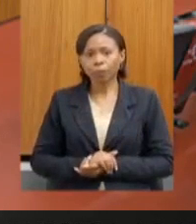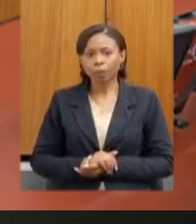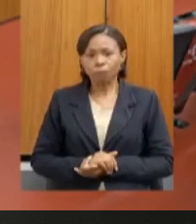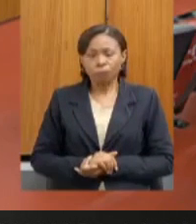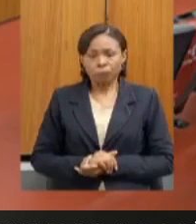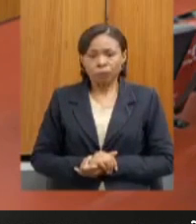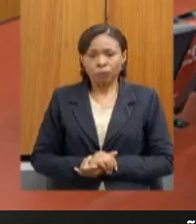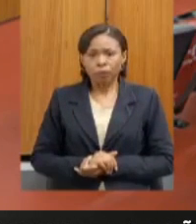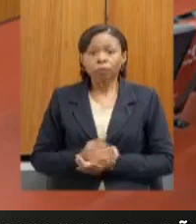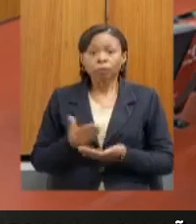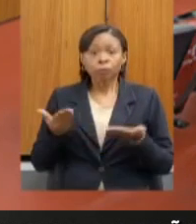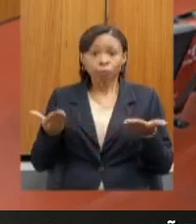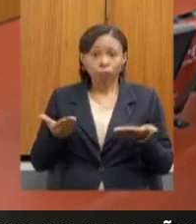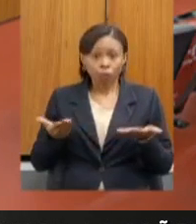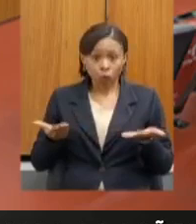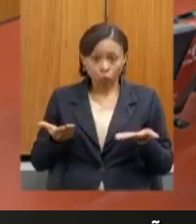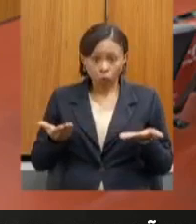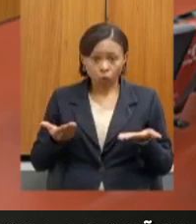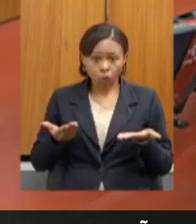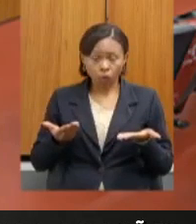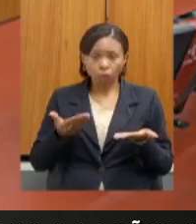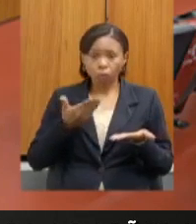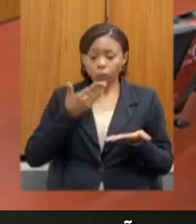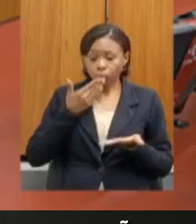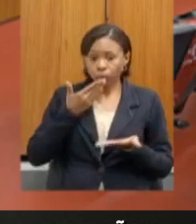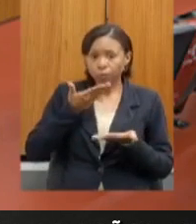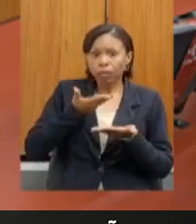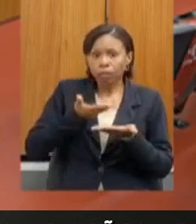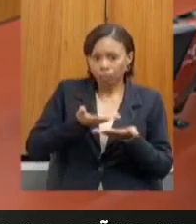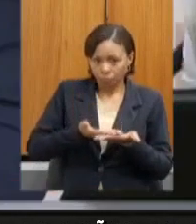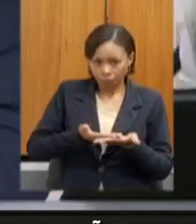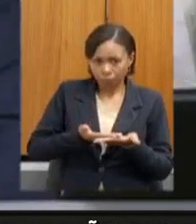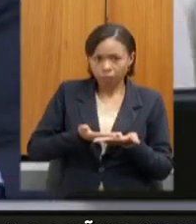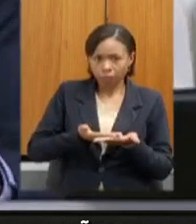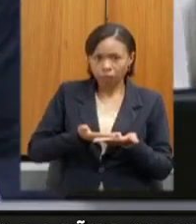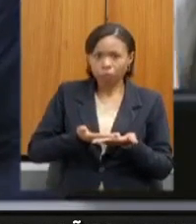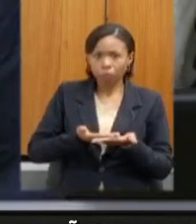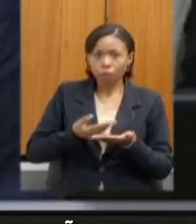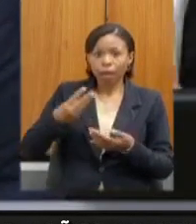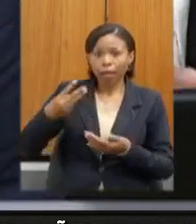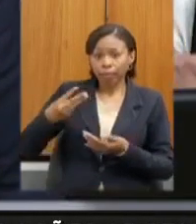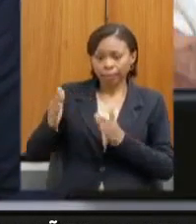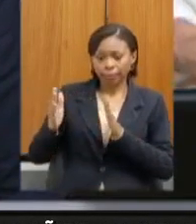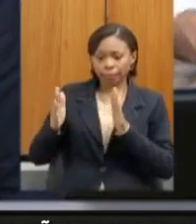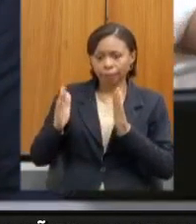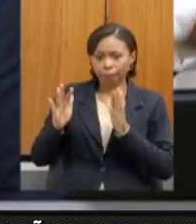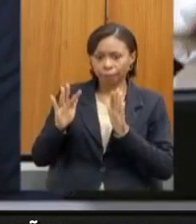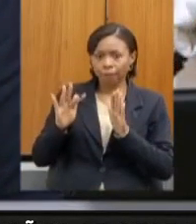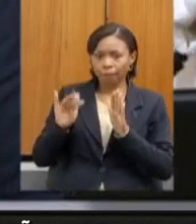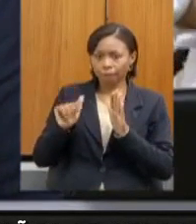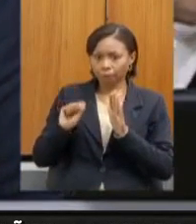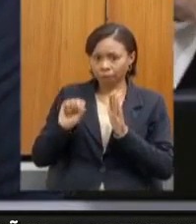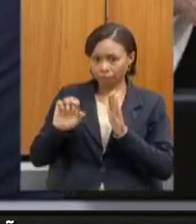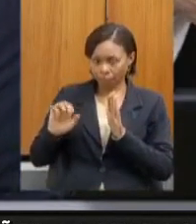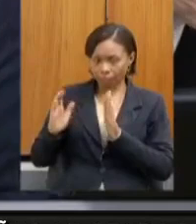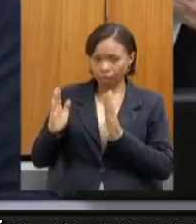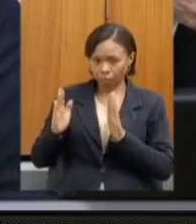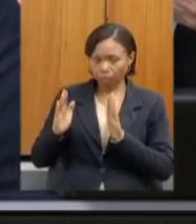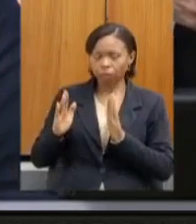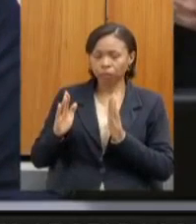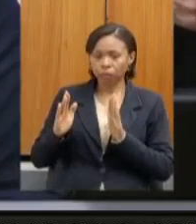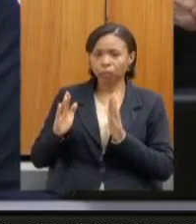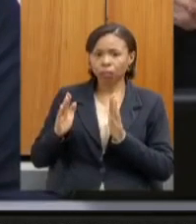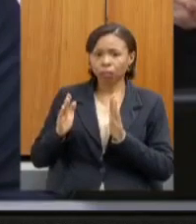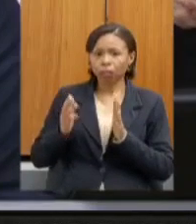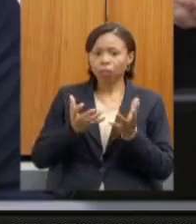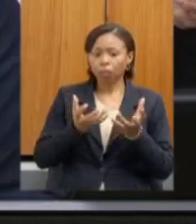colocar agora os requerimentos. Nós passamos à terceira fase da aula do dia, que compreende o recebimento, a